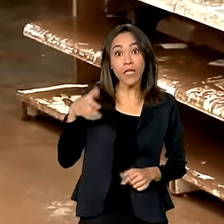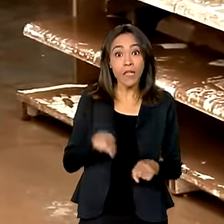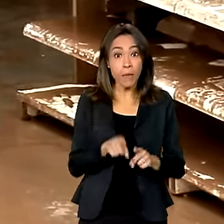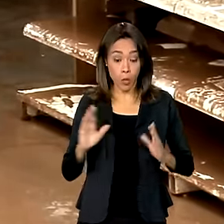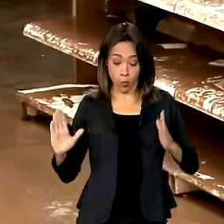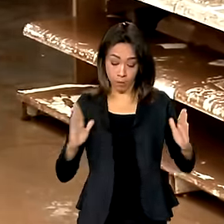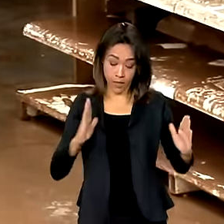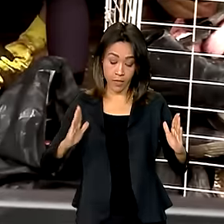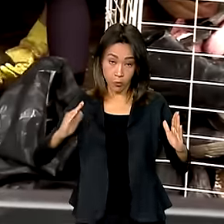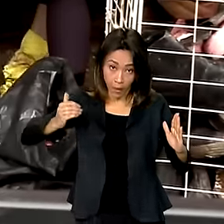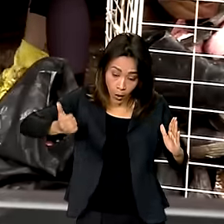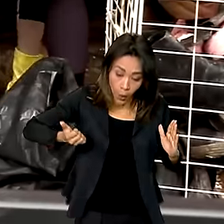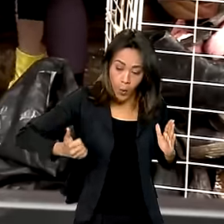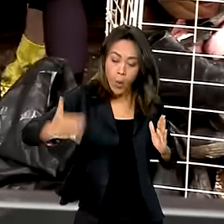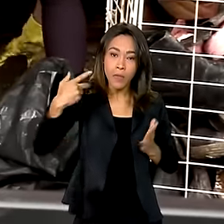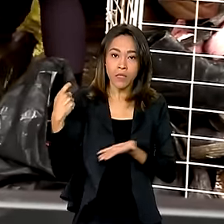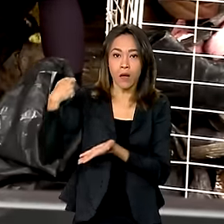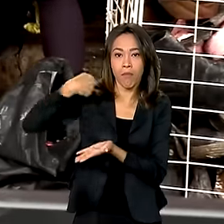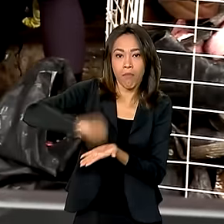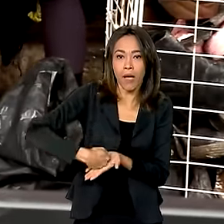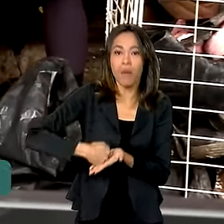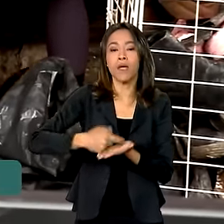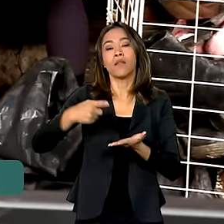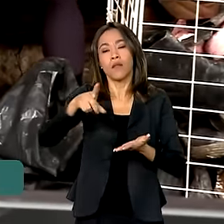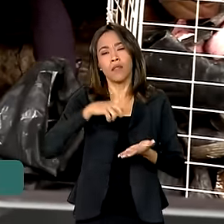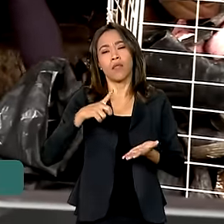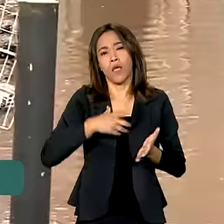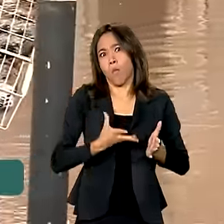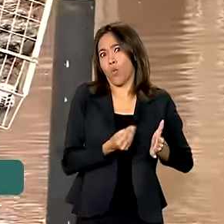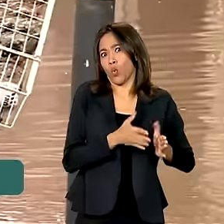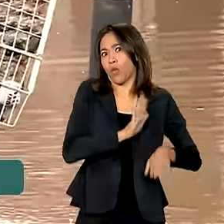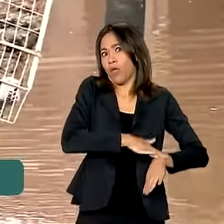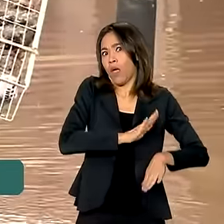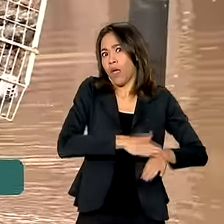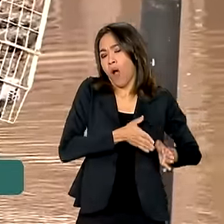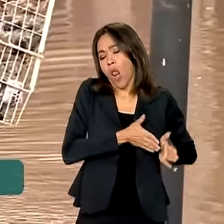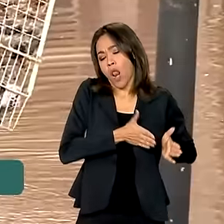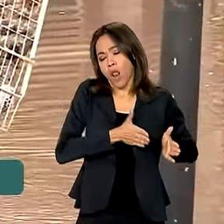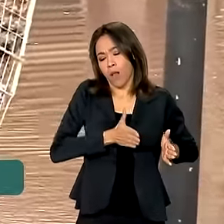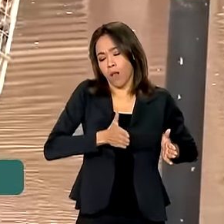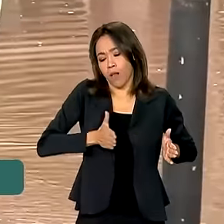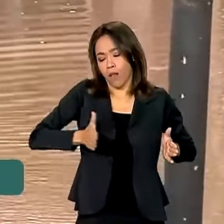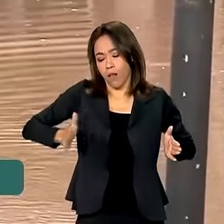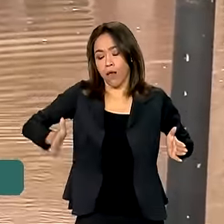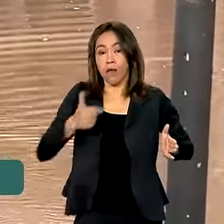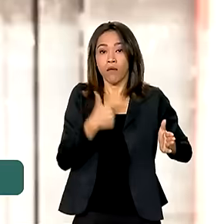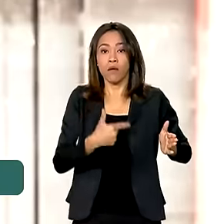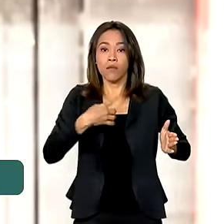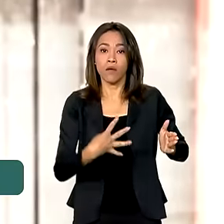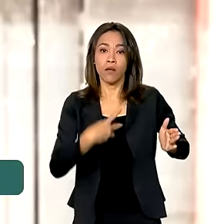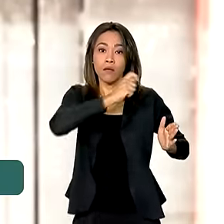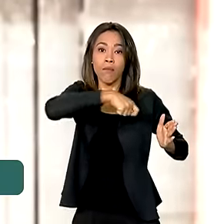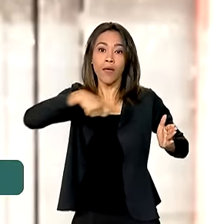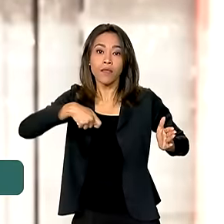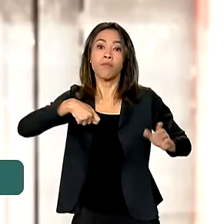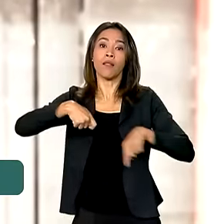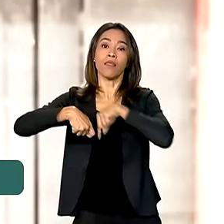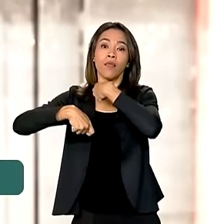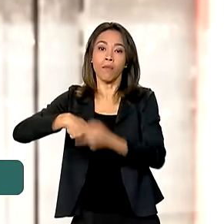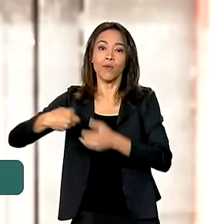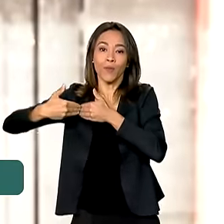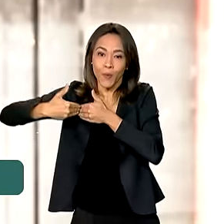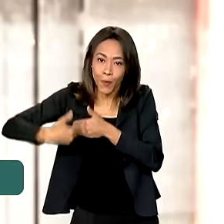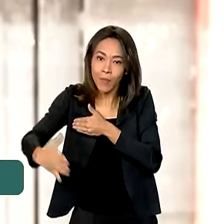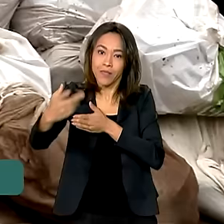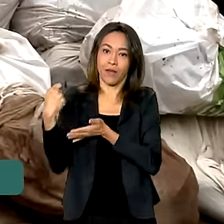foi estendida para garantir mais fôlego aos empreendedores, que terão 24 meses para começar a pagar os